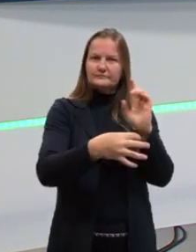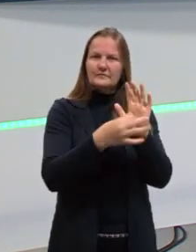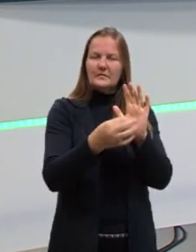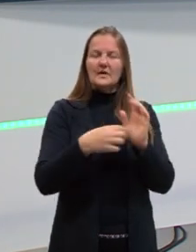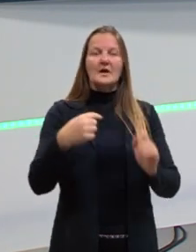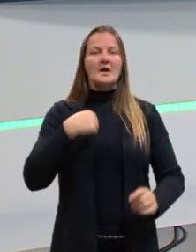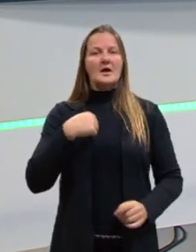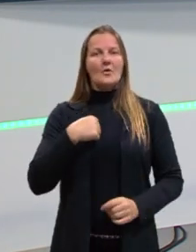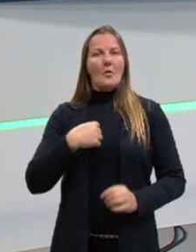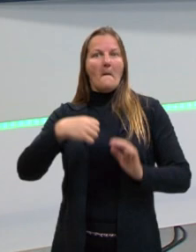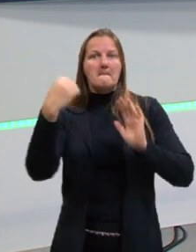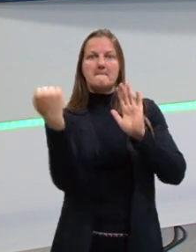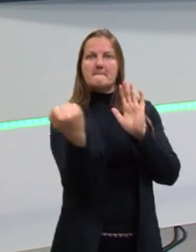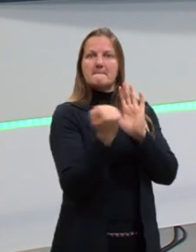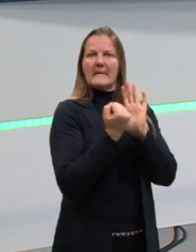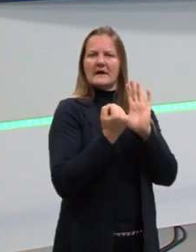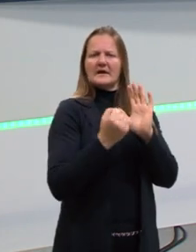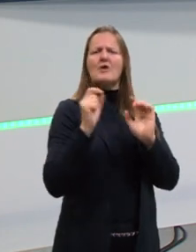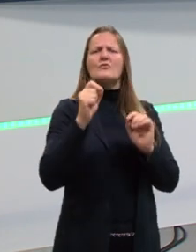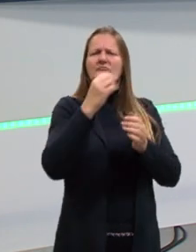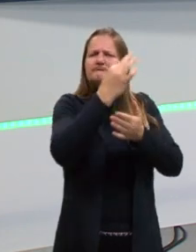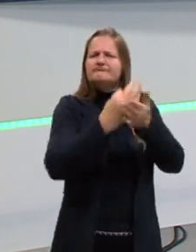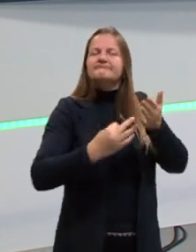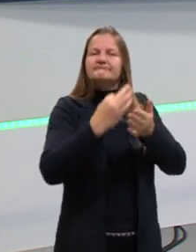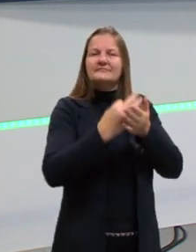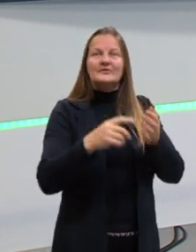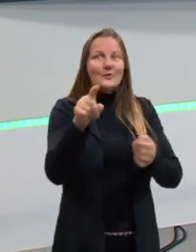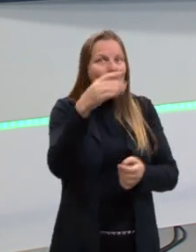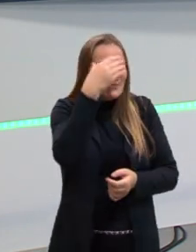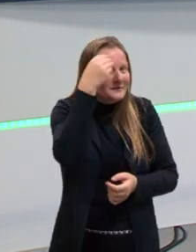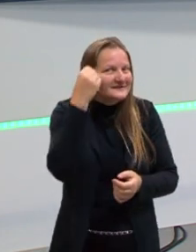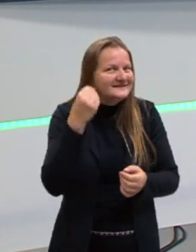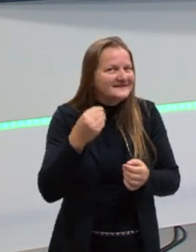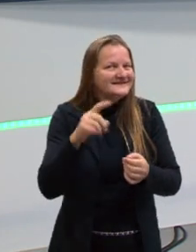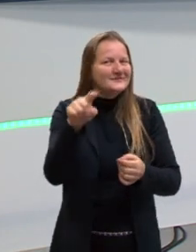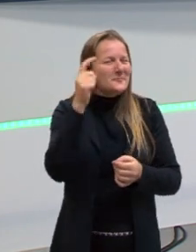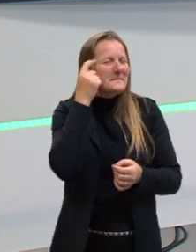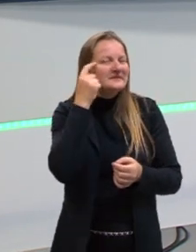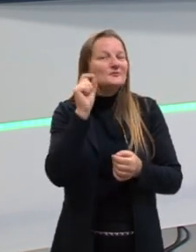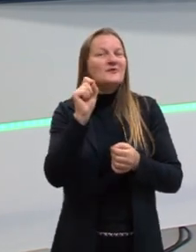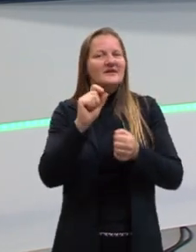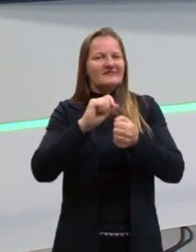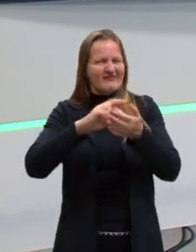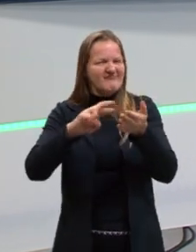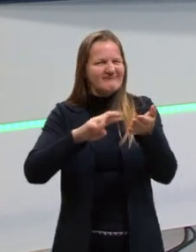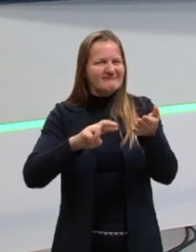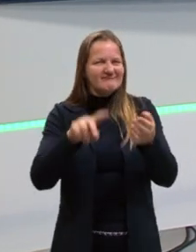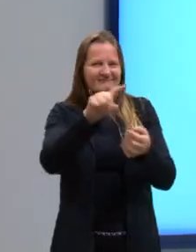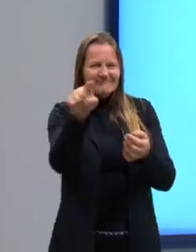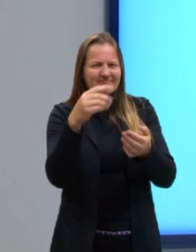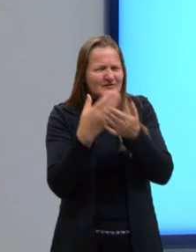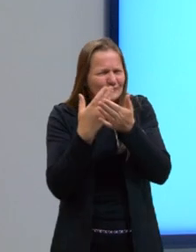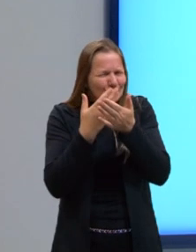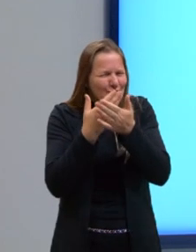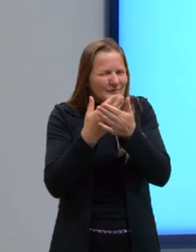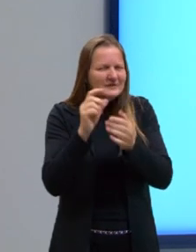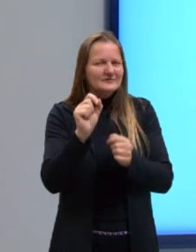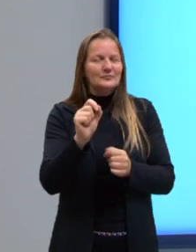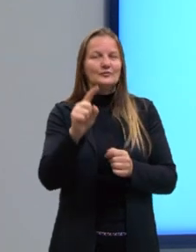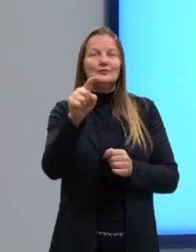marca que eu coloco nesse texto. Então, não te esquece disso quando você estiver aí pensando em produzir a sua redação, estudando,